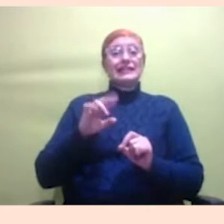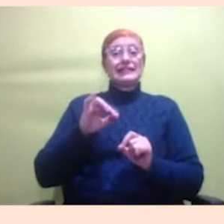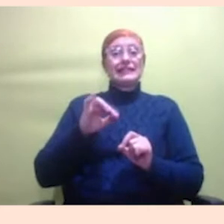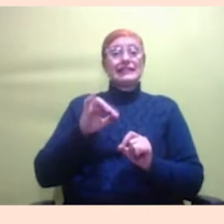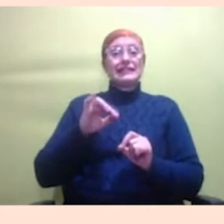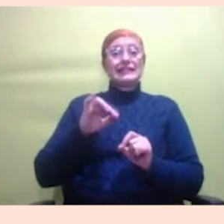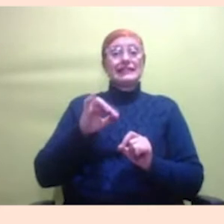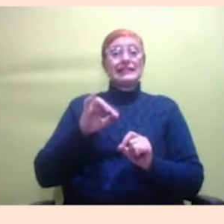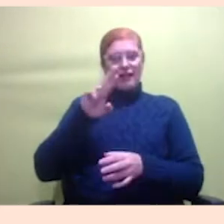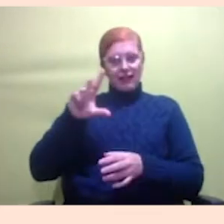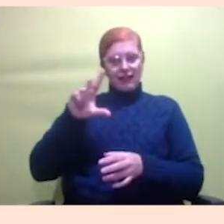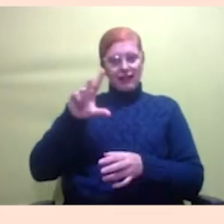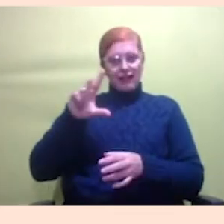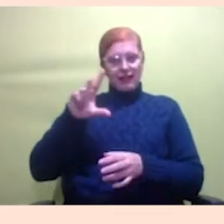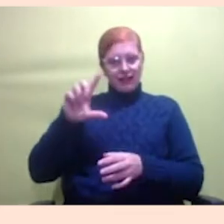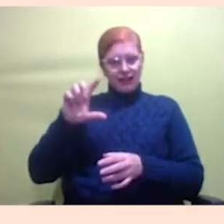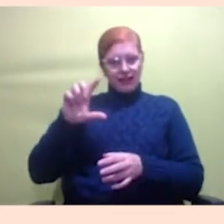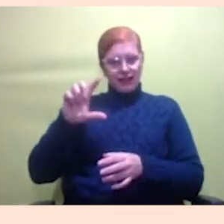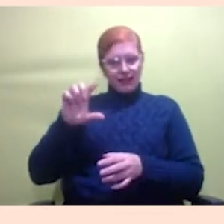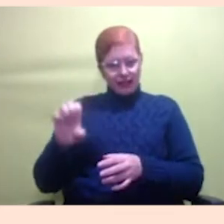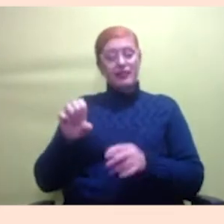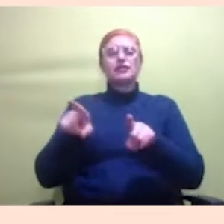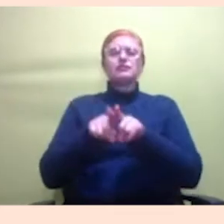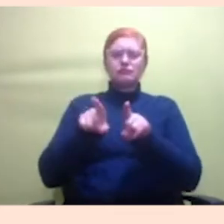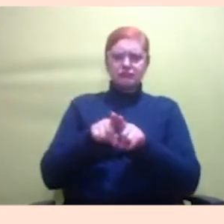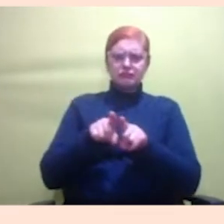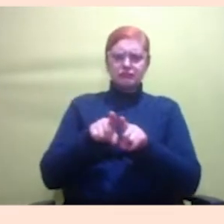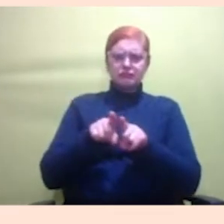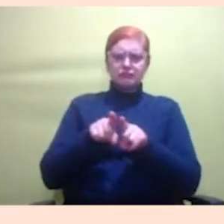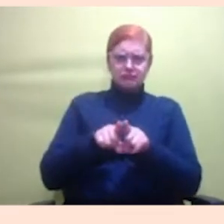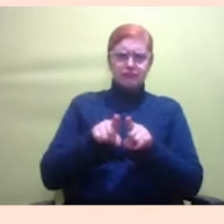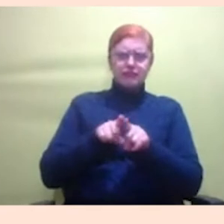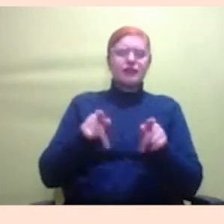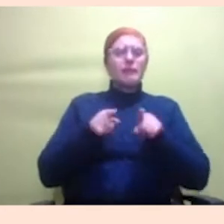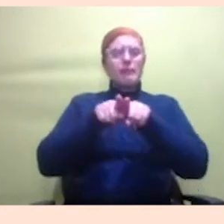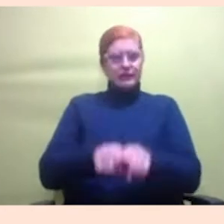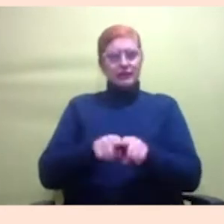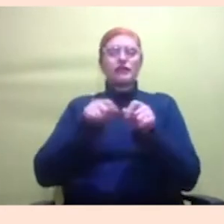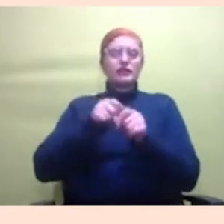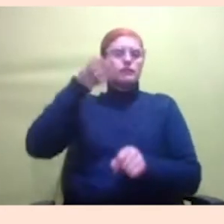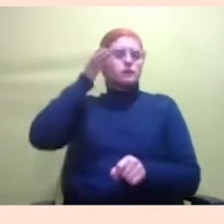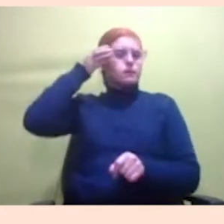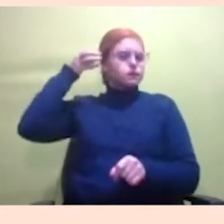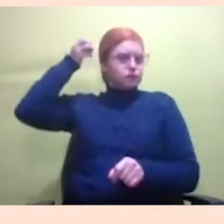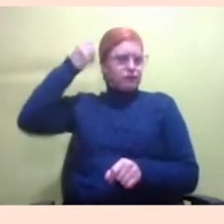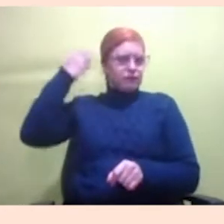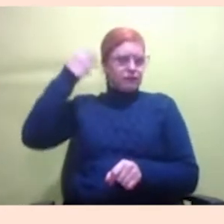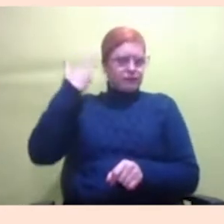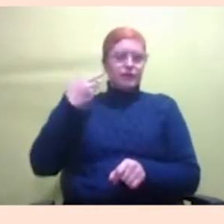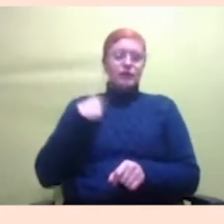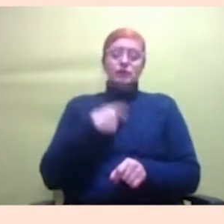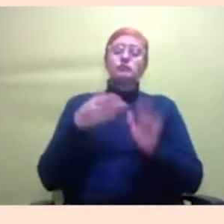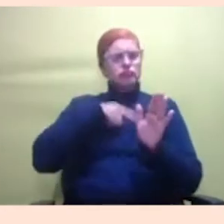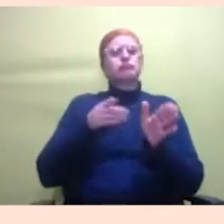vai fazer audiodescrição. Essa nossa proposta tem a ver com o nosso compromisso com a acessibilidade, quer dizer,